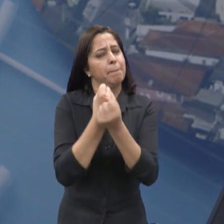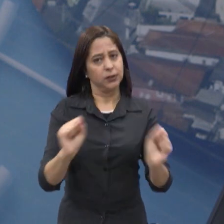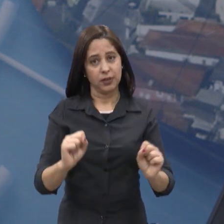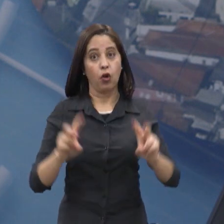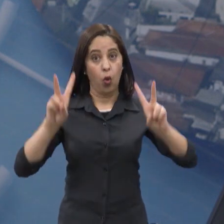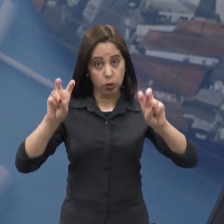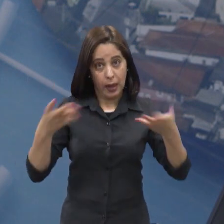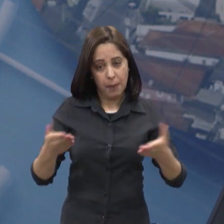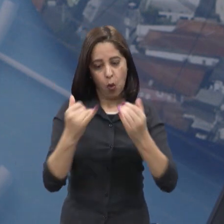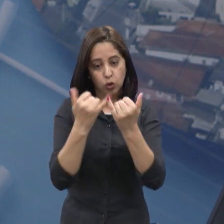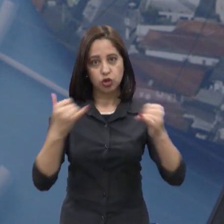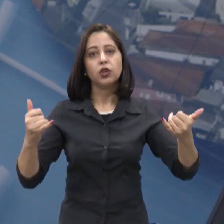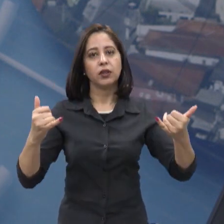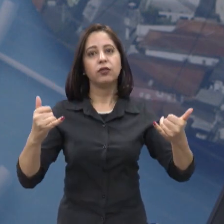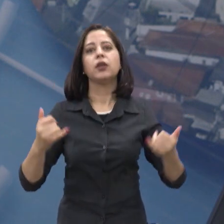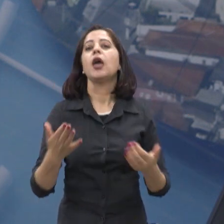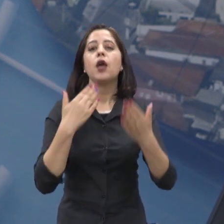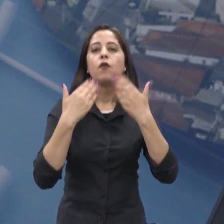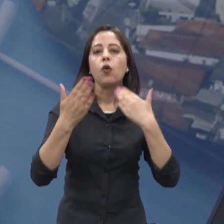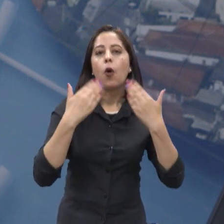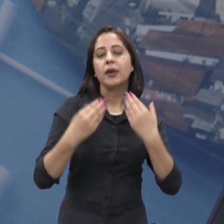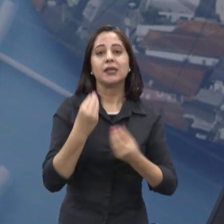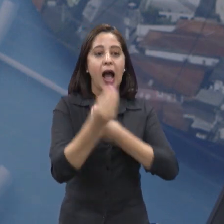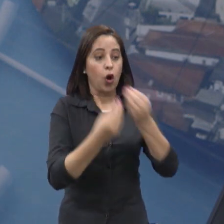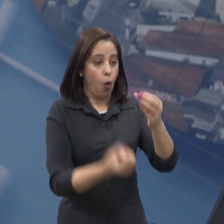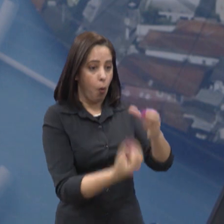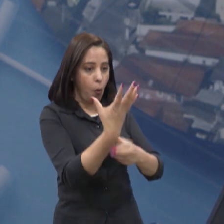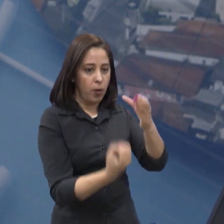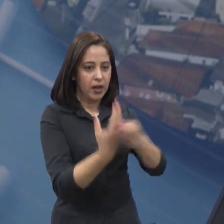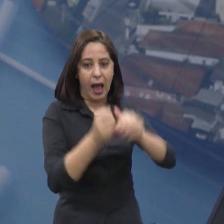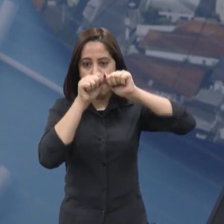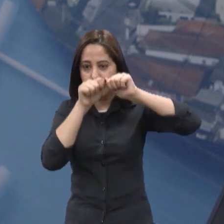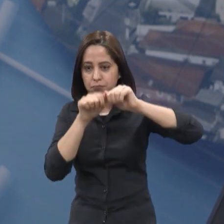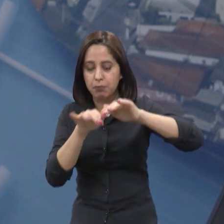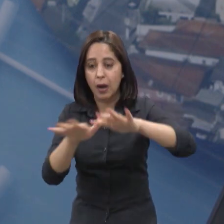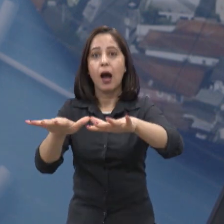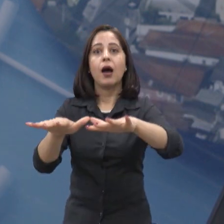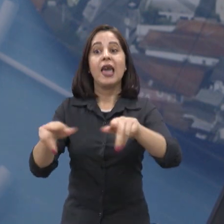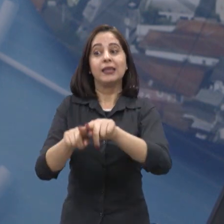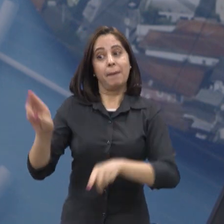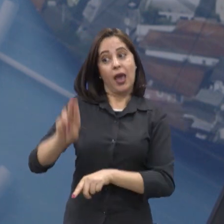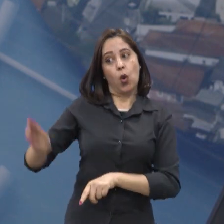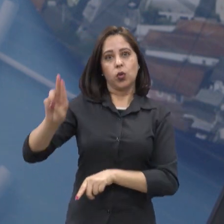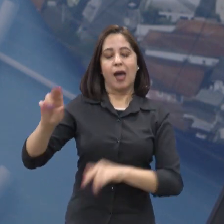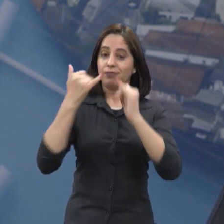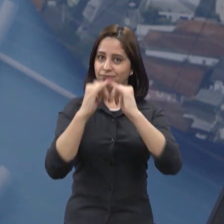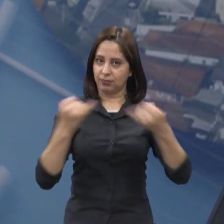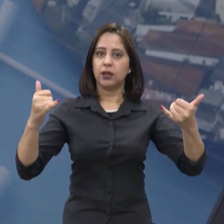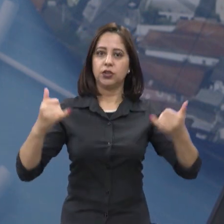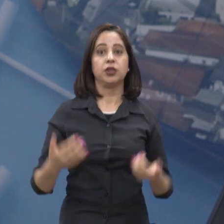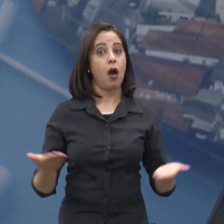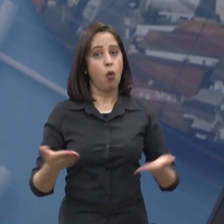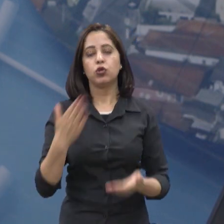Diálogos de hoje e nós falaremos sobre a produção, distribuição e também o uso. Para isso, conversaremos aqui